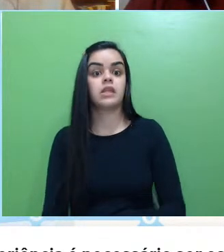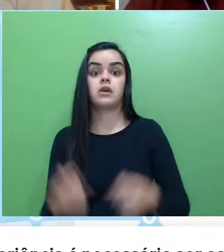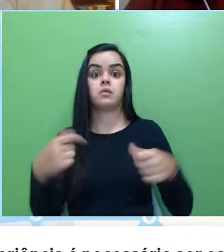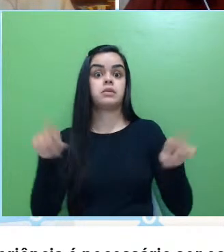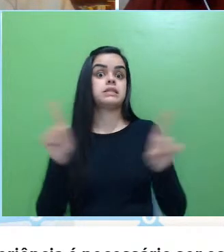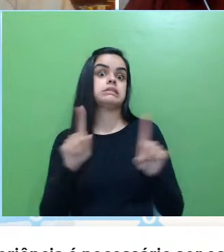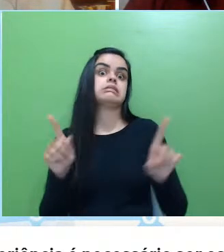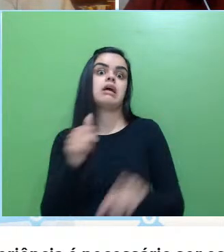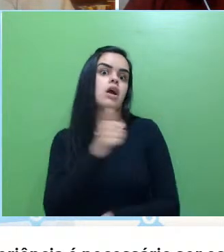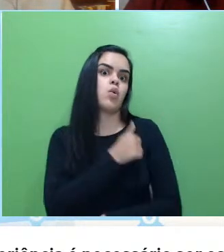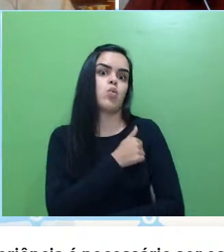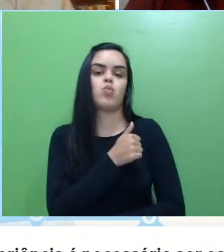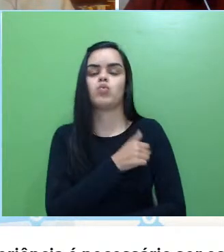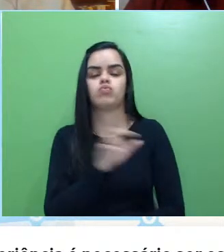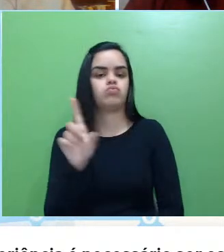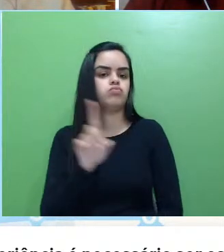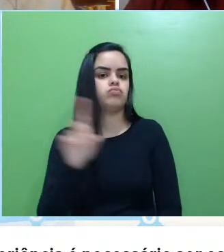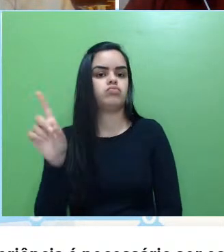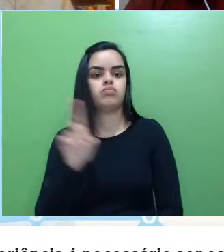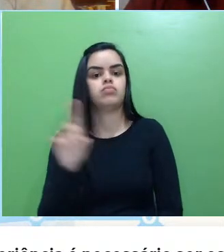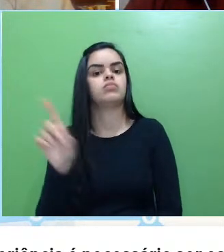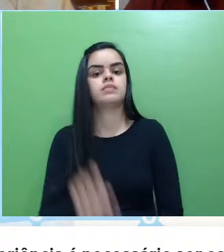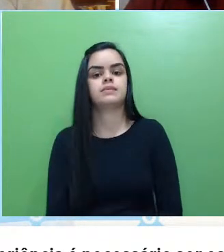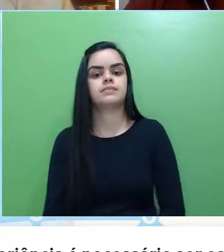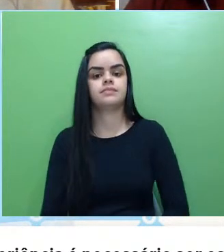estudante, não, Josiane, é justamente,